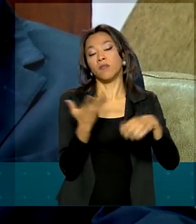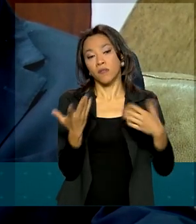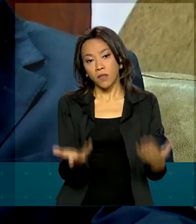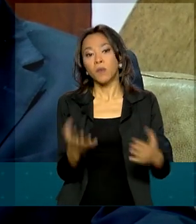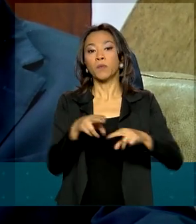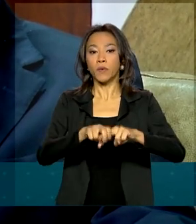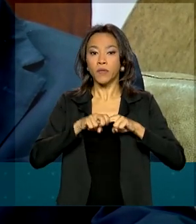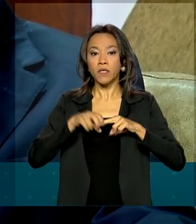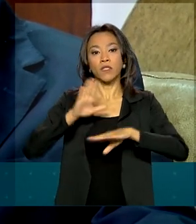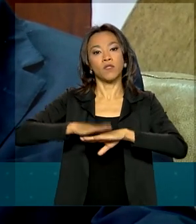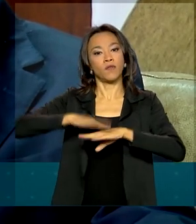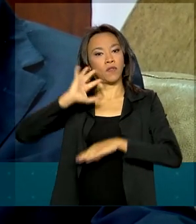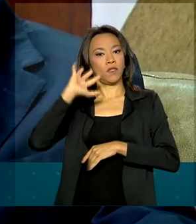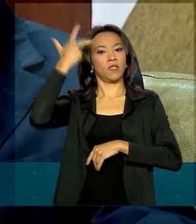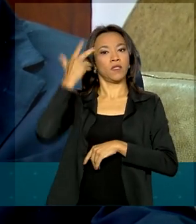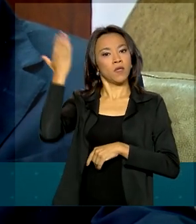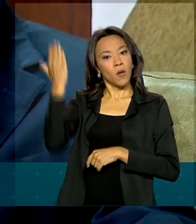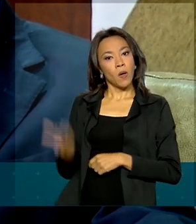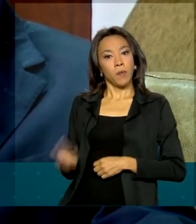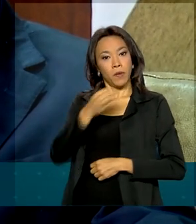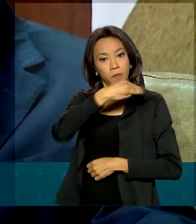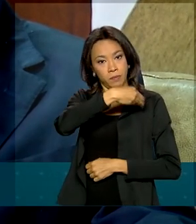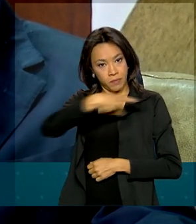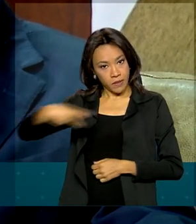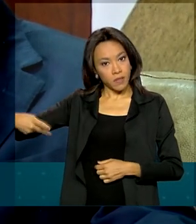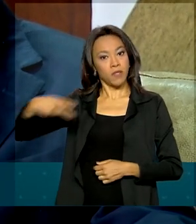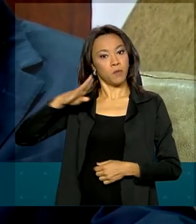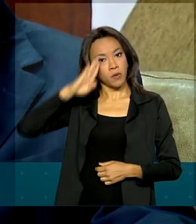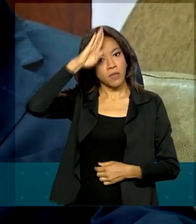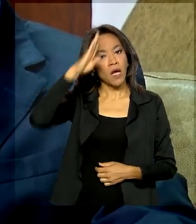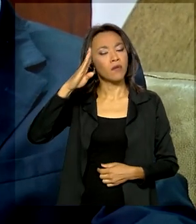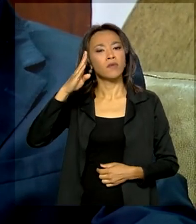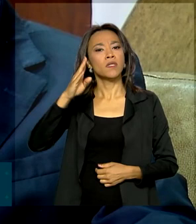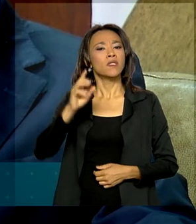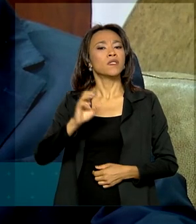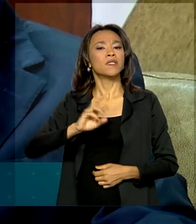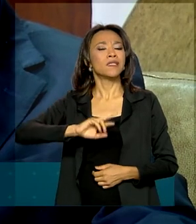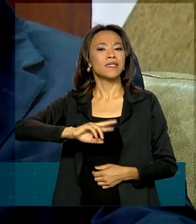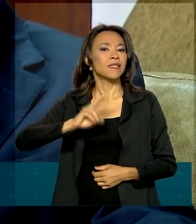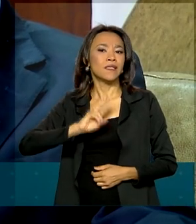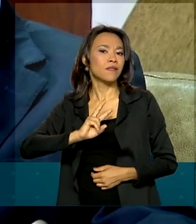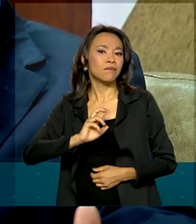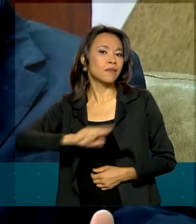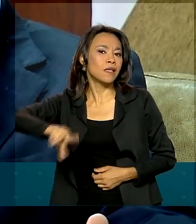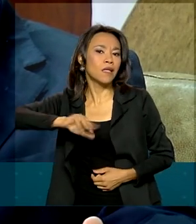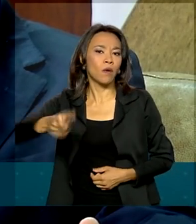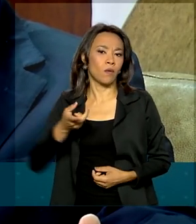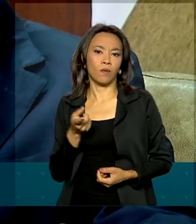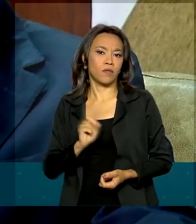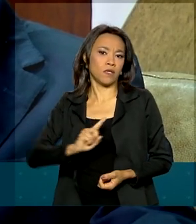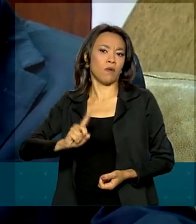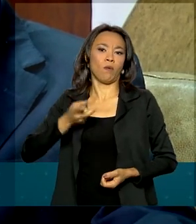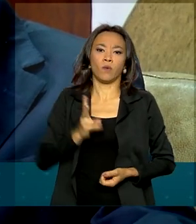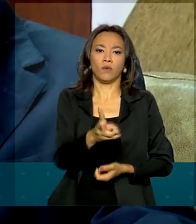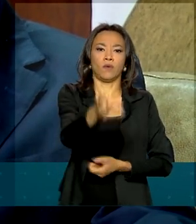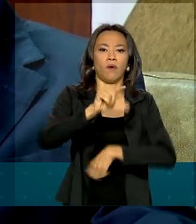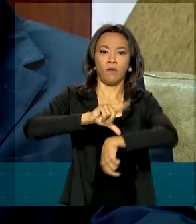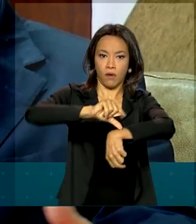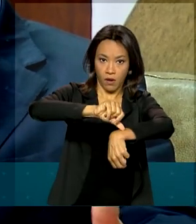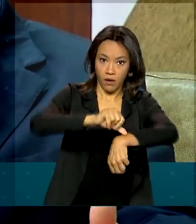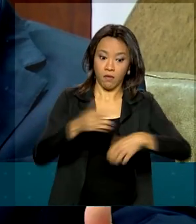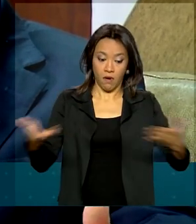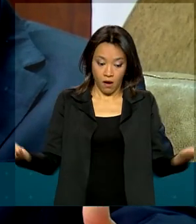pelo presidente Bolsonaro de não decretar o horário de verão. Agora em 2021,